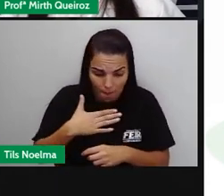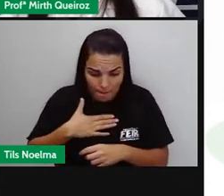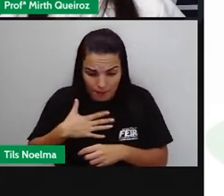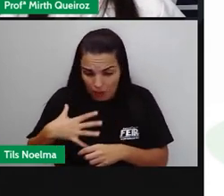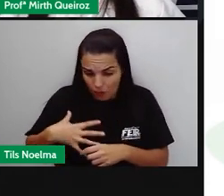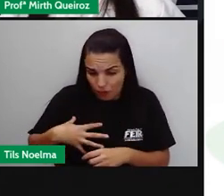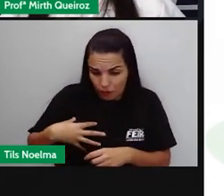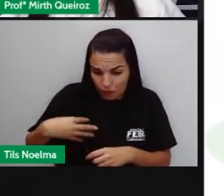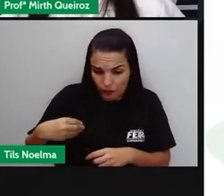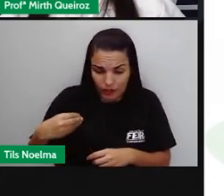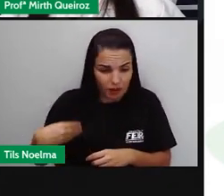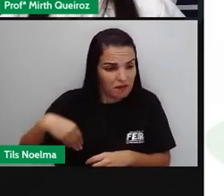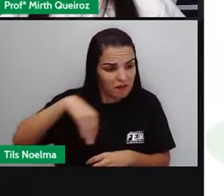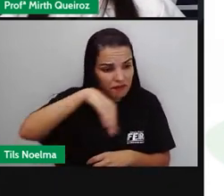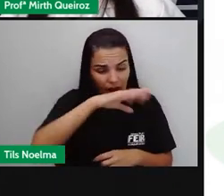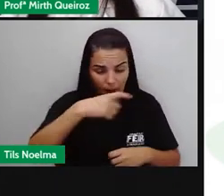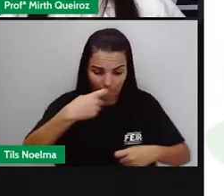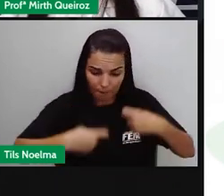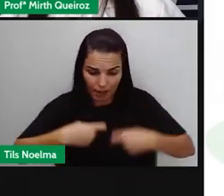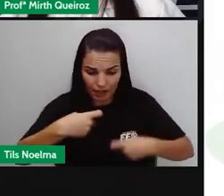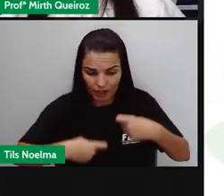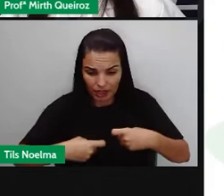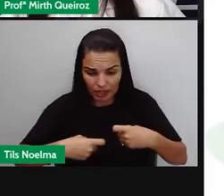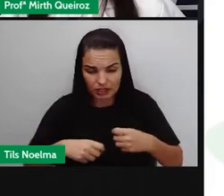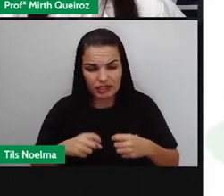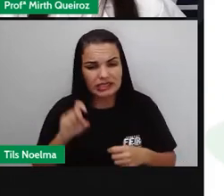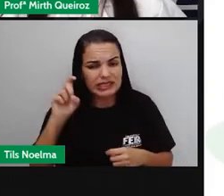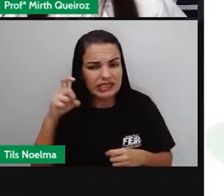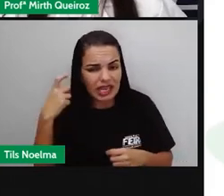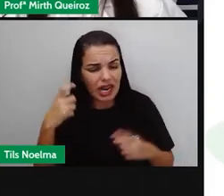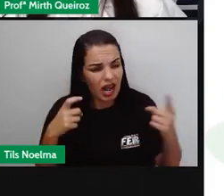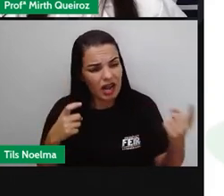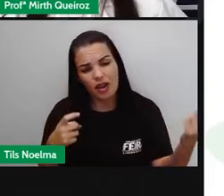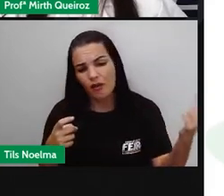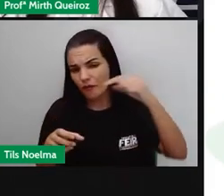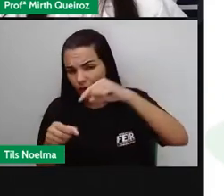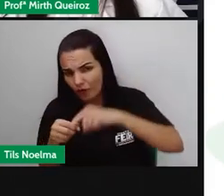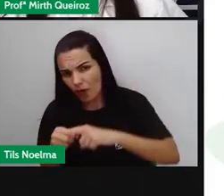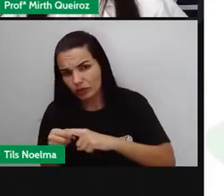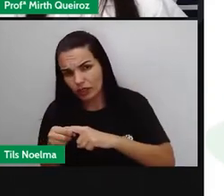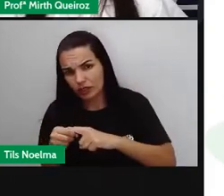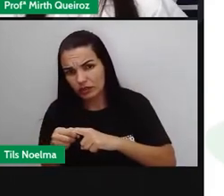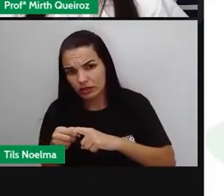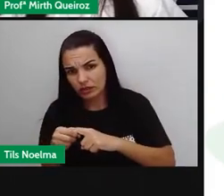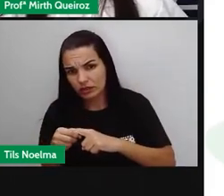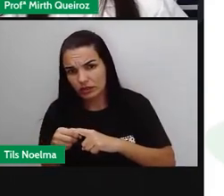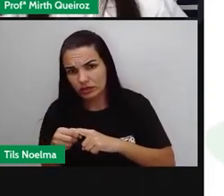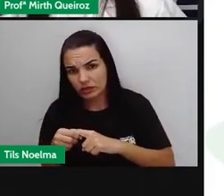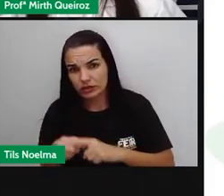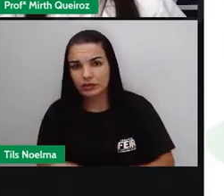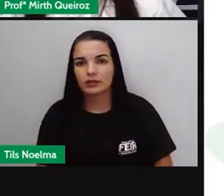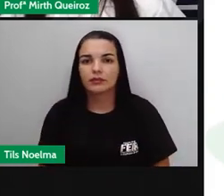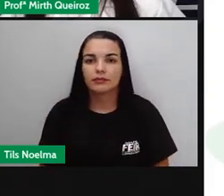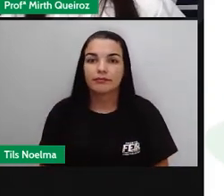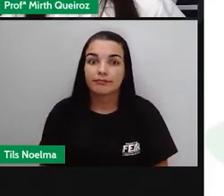para a guerra, ele voltará? Olha o que que ele respondeu.